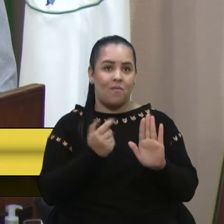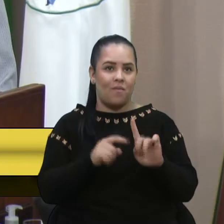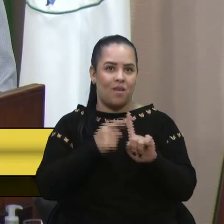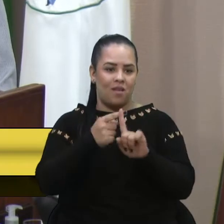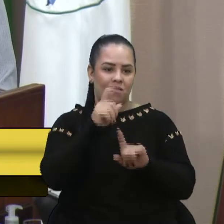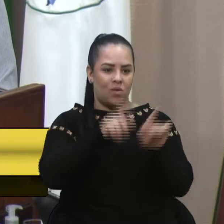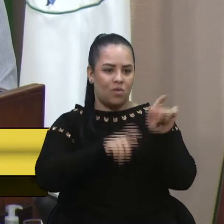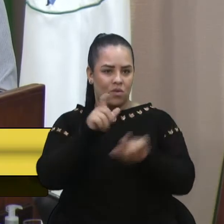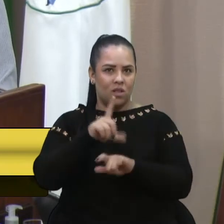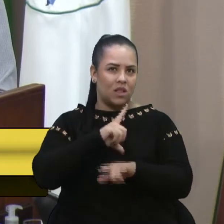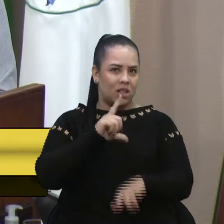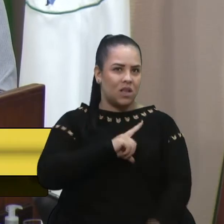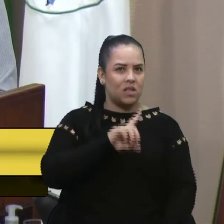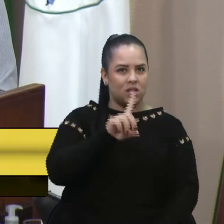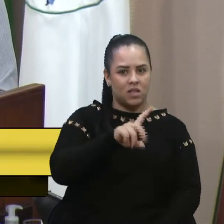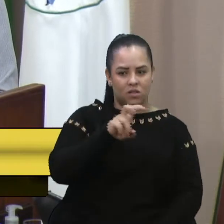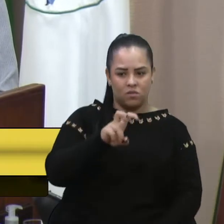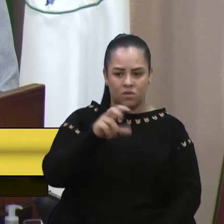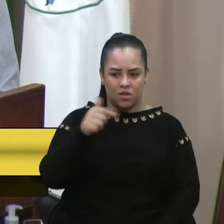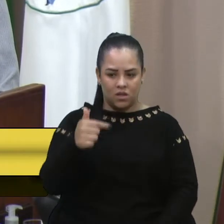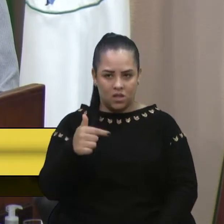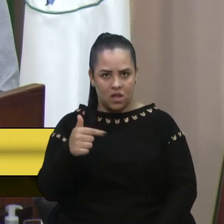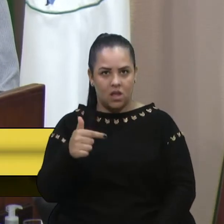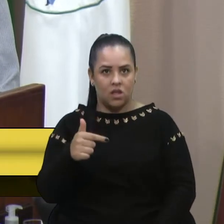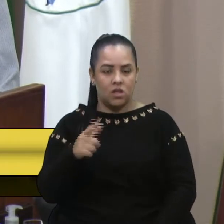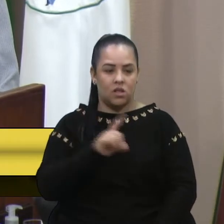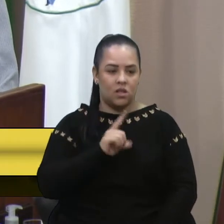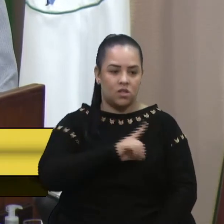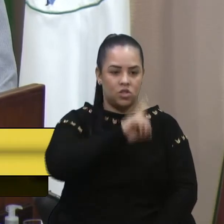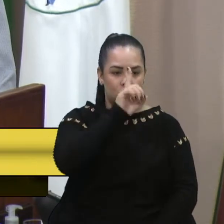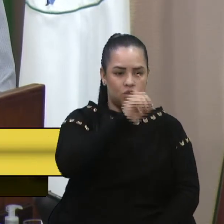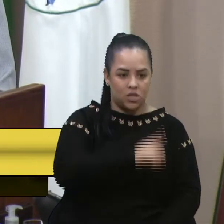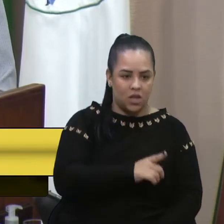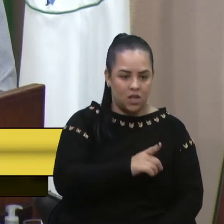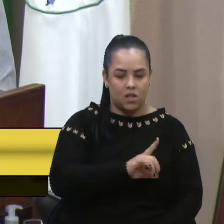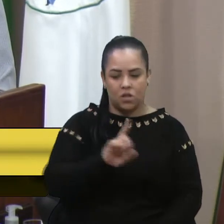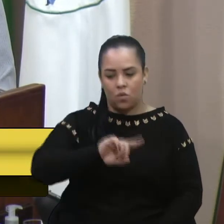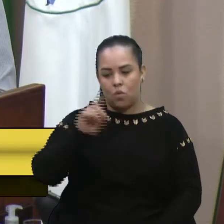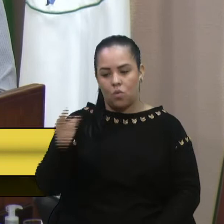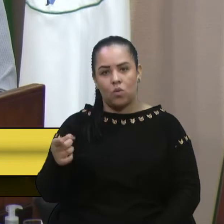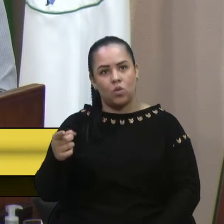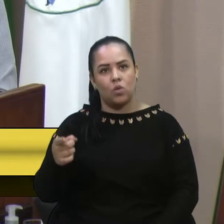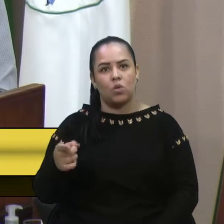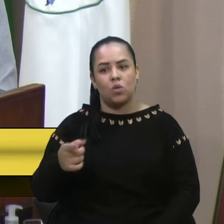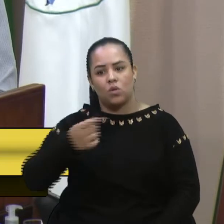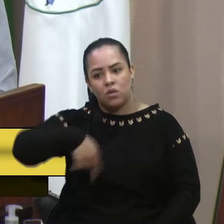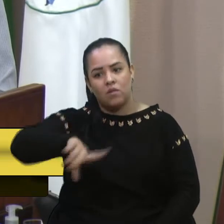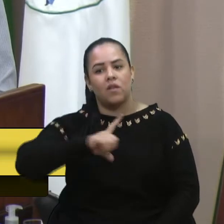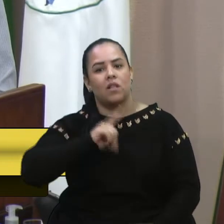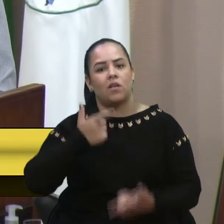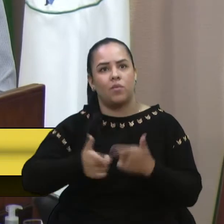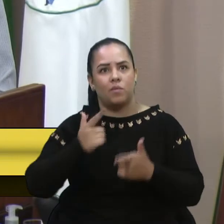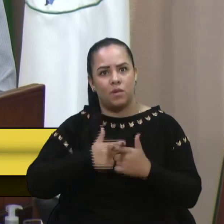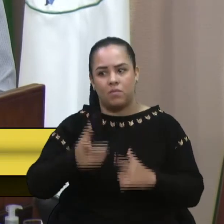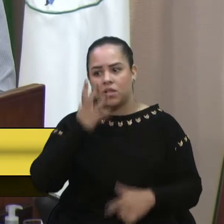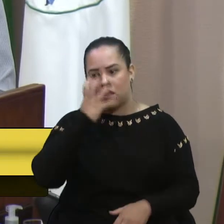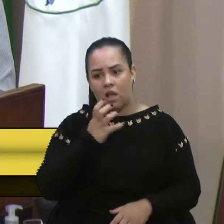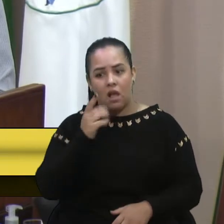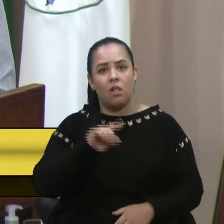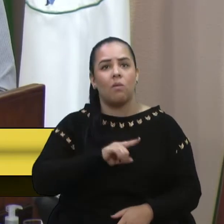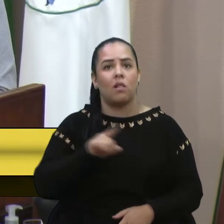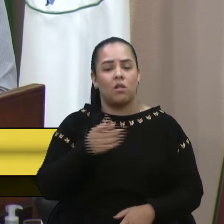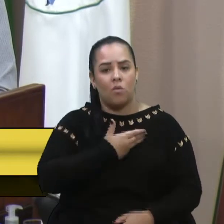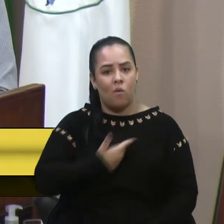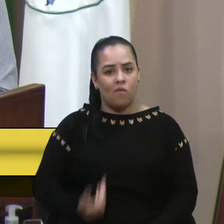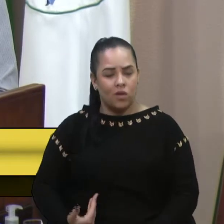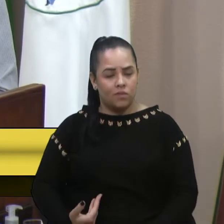que já estamos com R 157,00, tanto na direta quanto nas autarquias, a gente vai ter problemas seríssimos da condução do nosso governo.